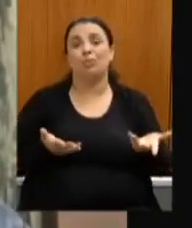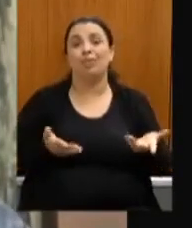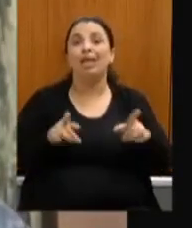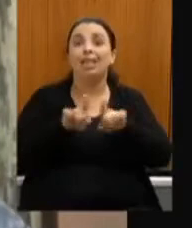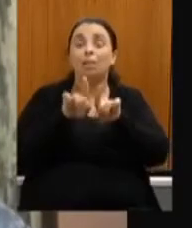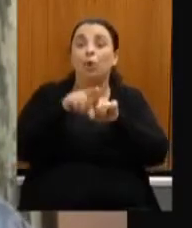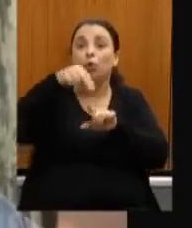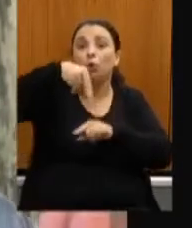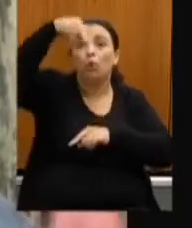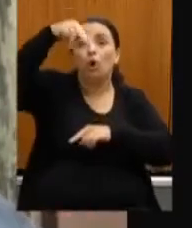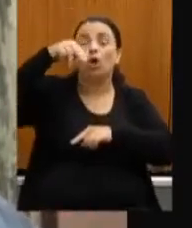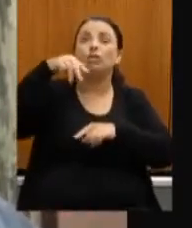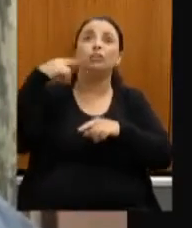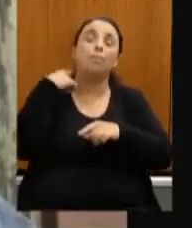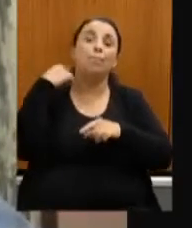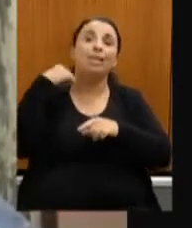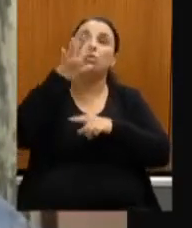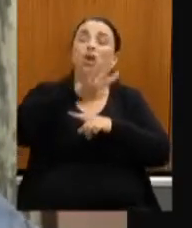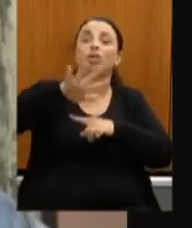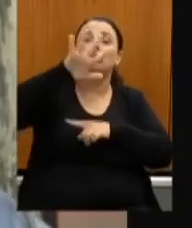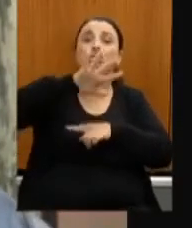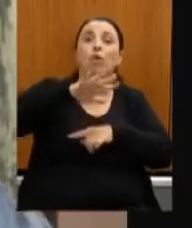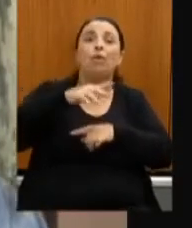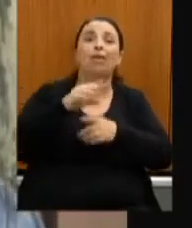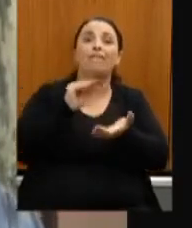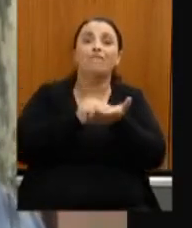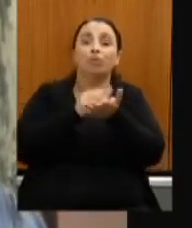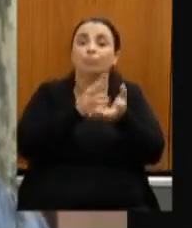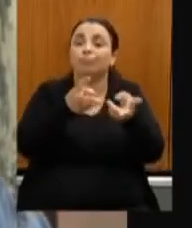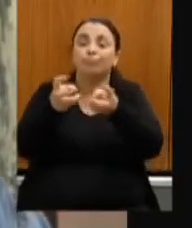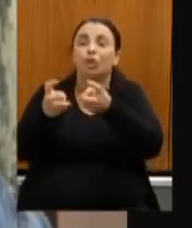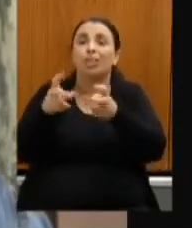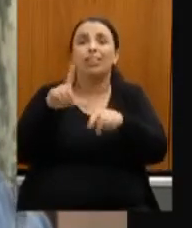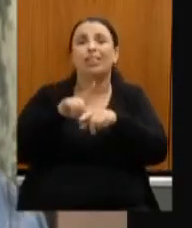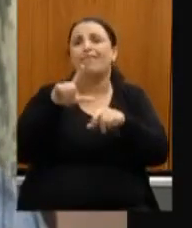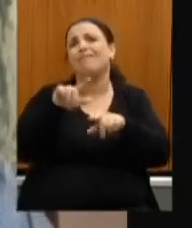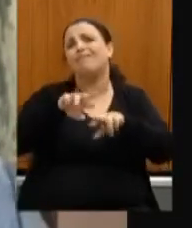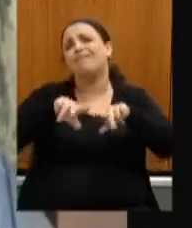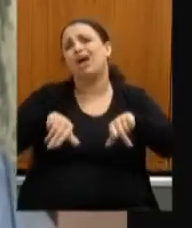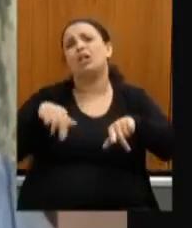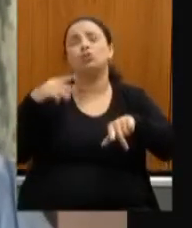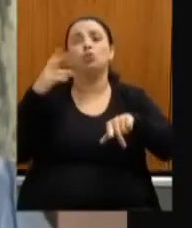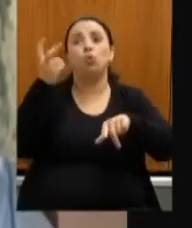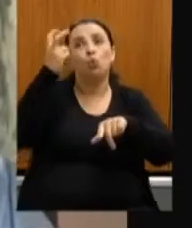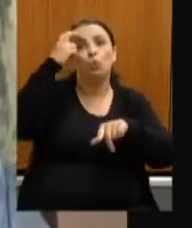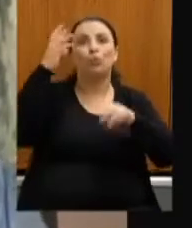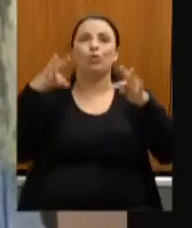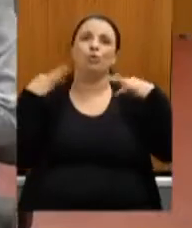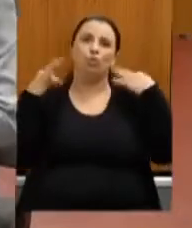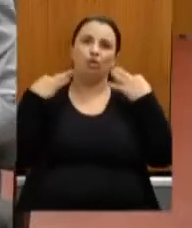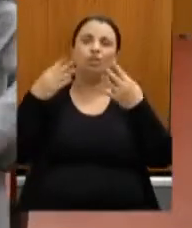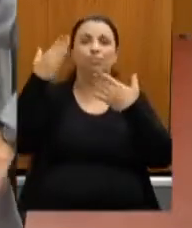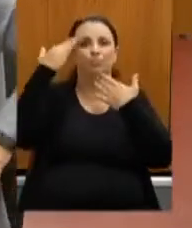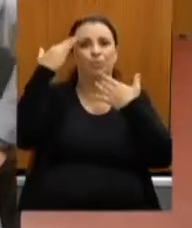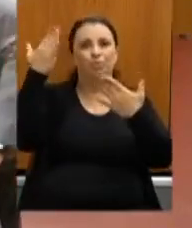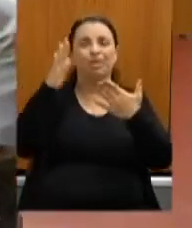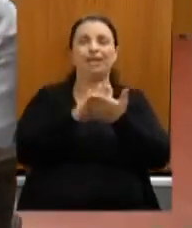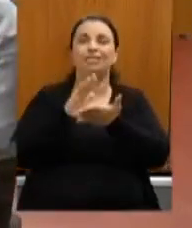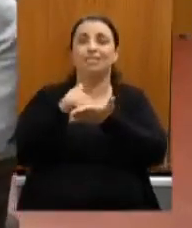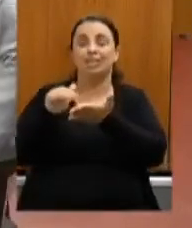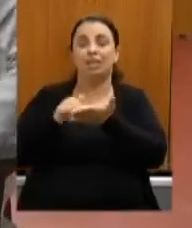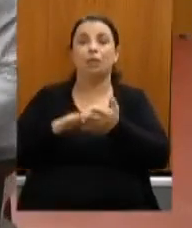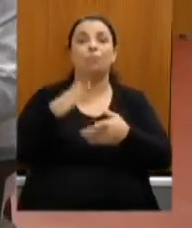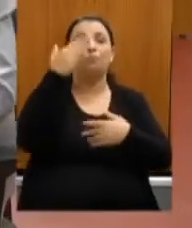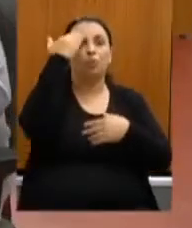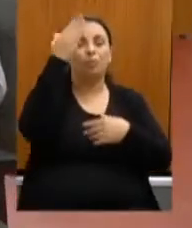Minas em termos de cultura e em termos de turismo muito obrigado secretário obrigado deputado Carlos